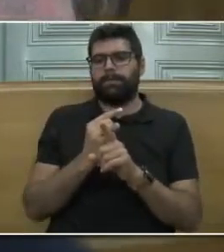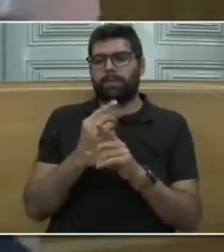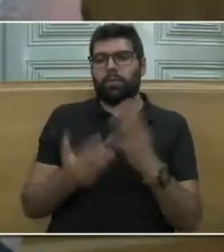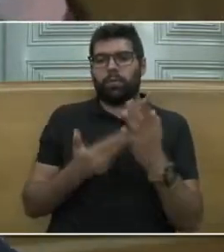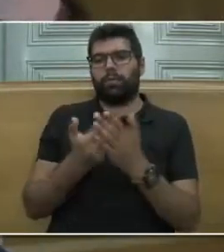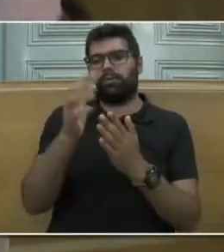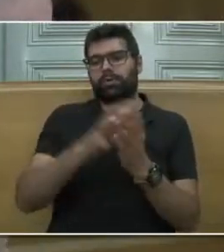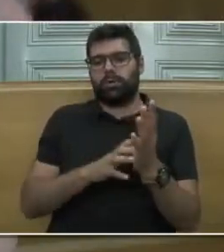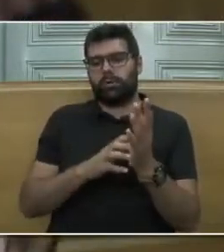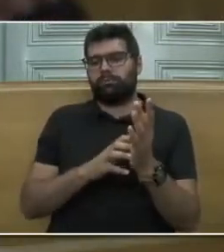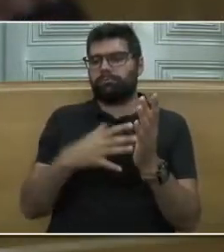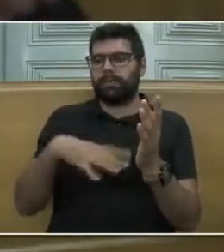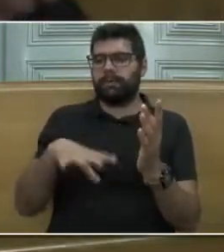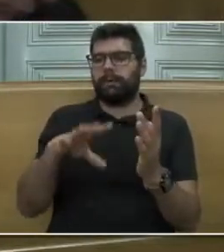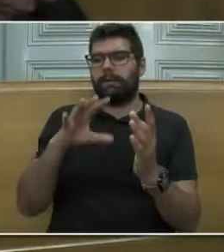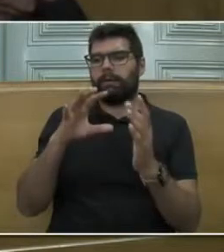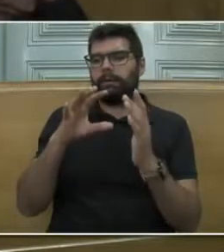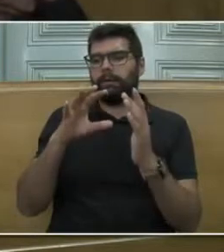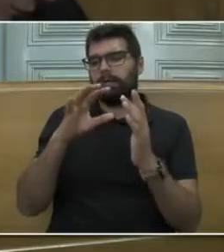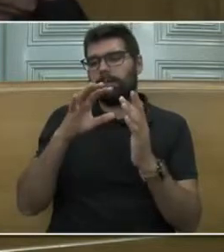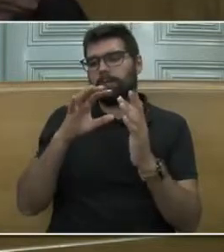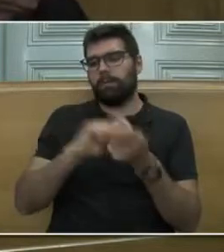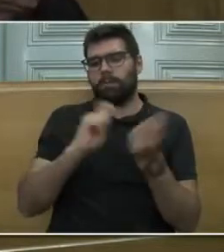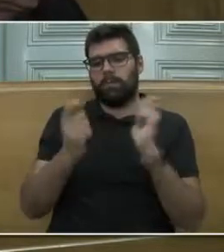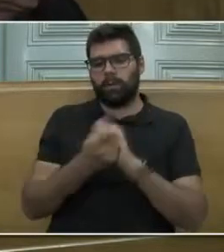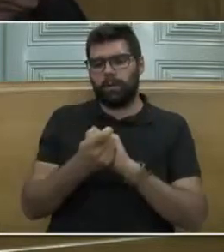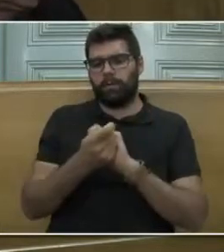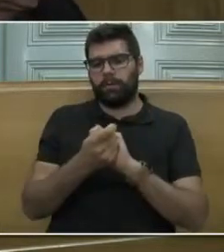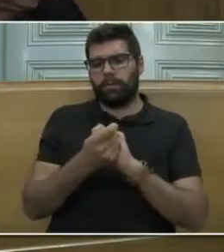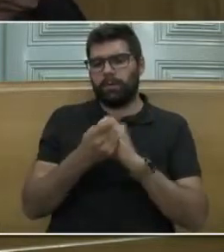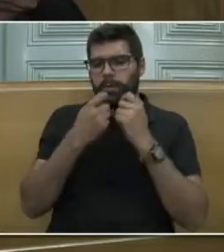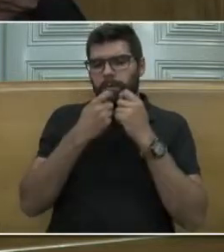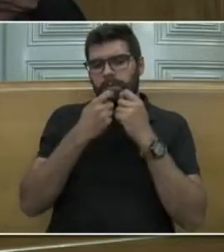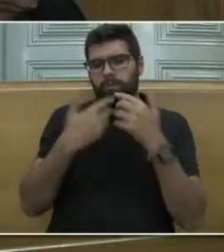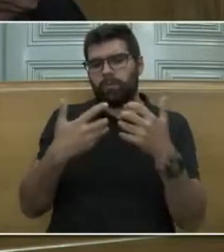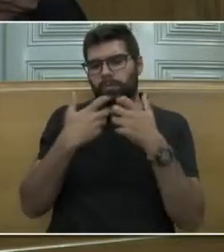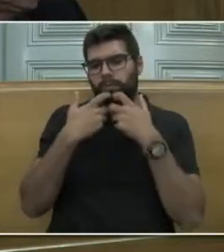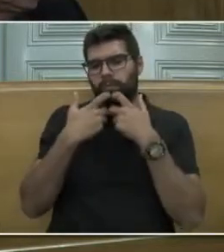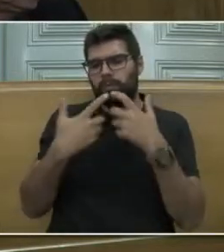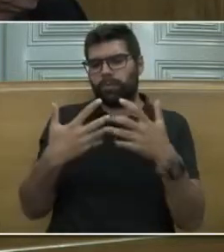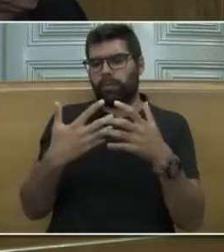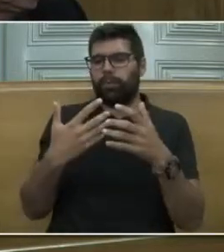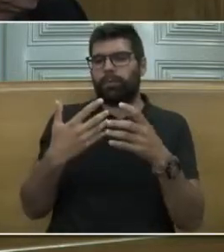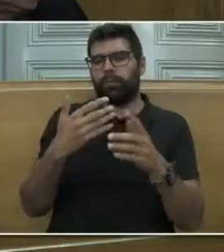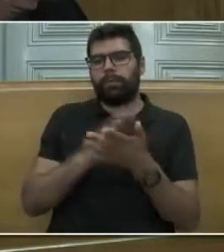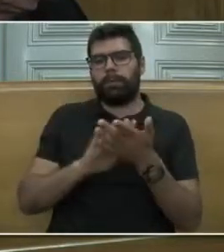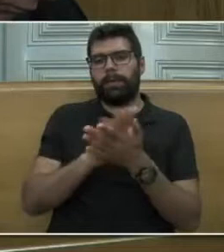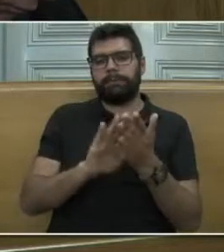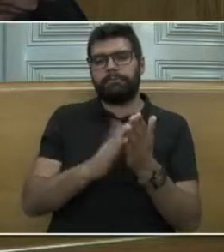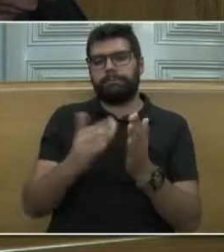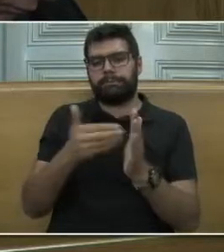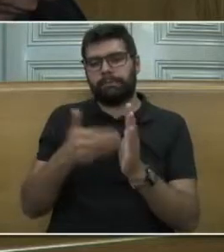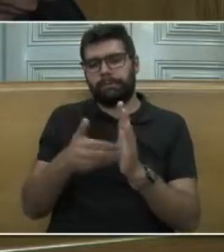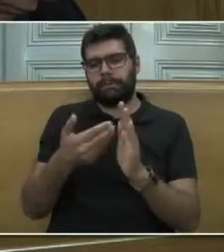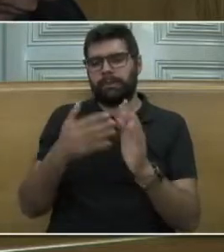moção que procura deliberadamente alterar tudo aquilo que era a postura da Câmara Municipal de Lisboa,